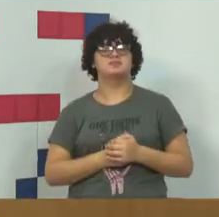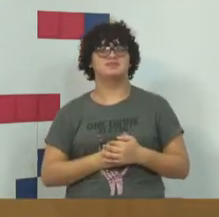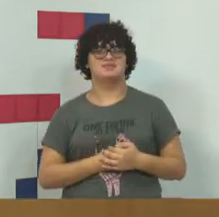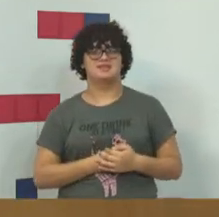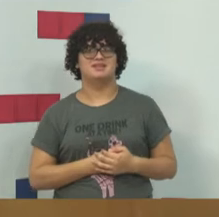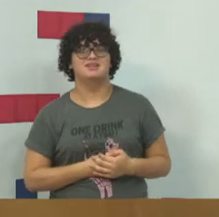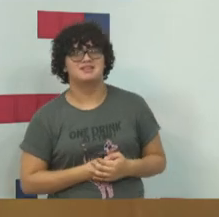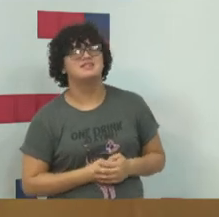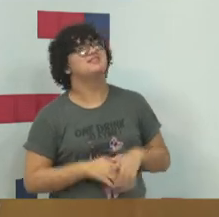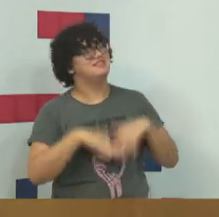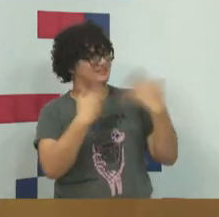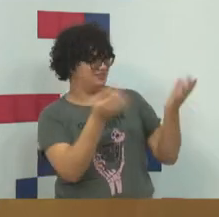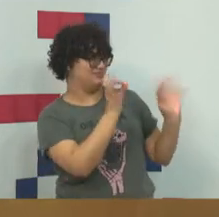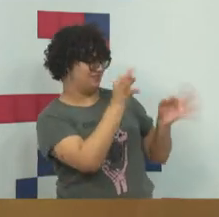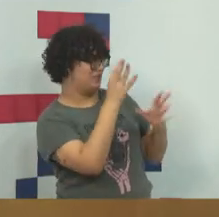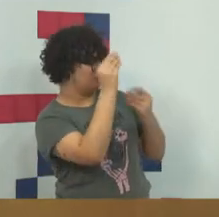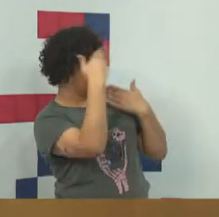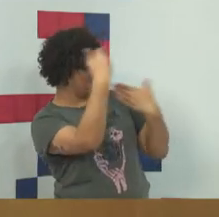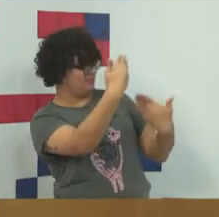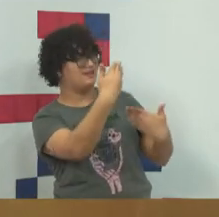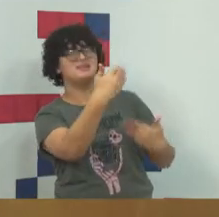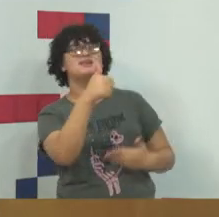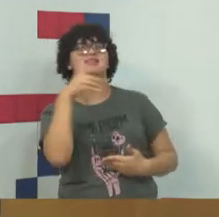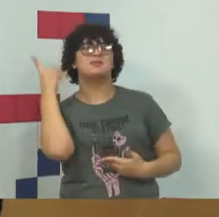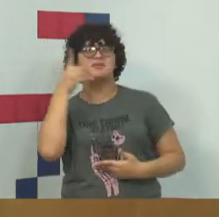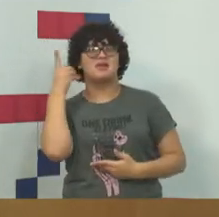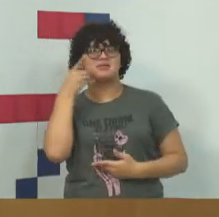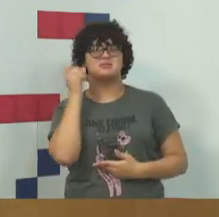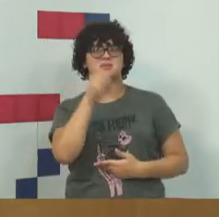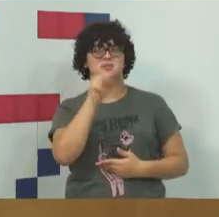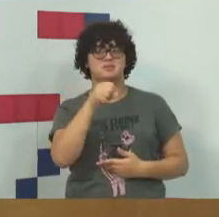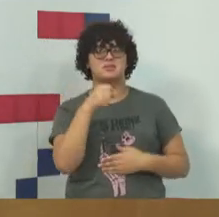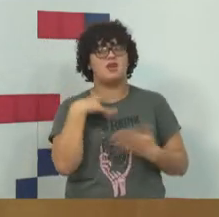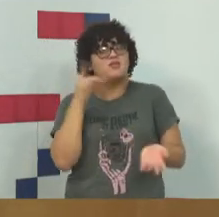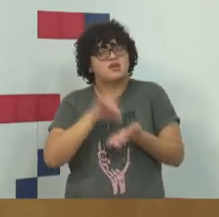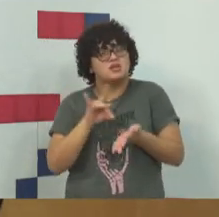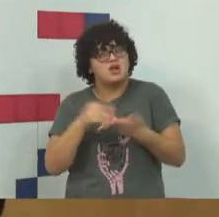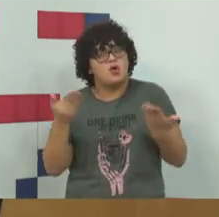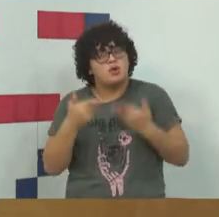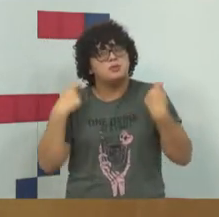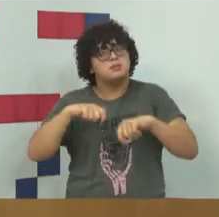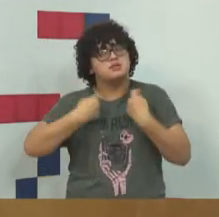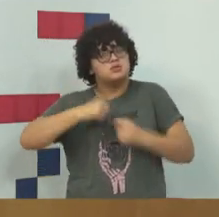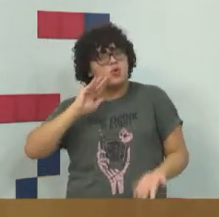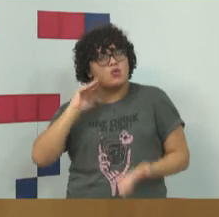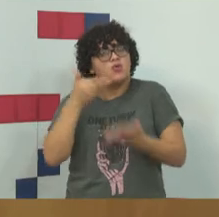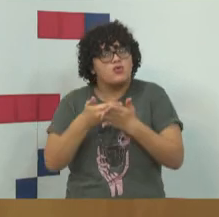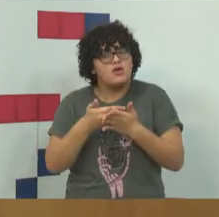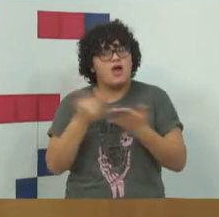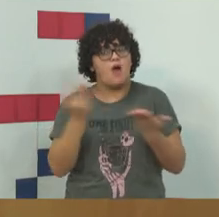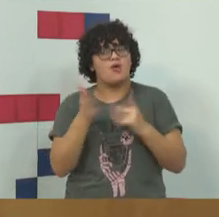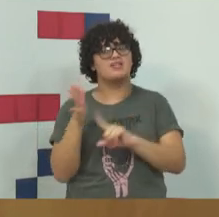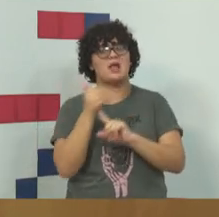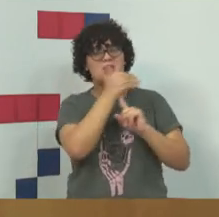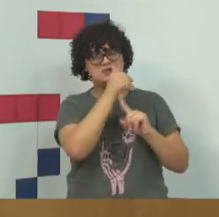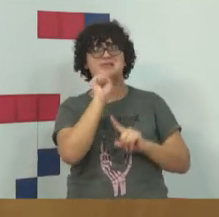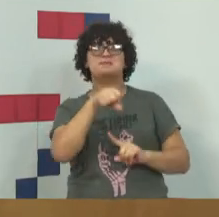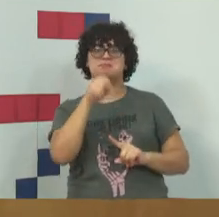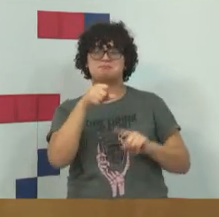Assim esperamos, deputado, muito obrigado. Na verdade, gente precisa confiar nesses meios tecnológicos